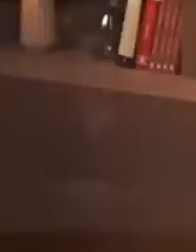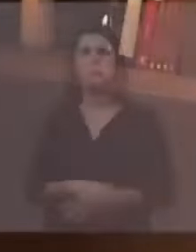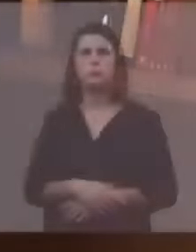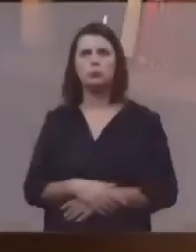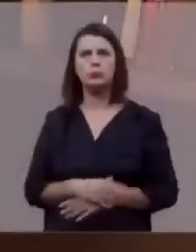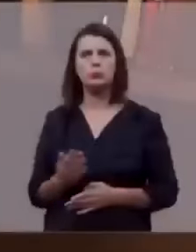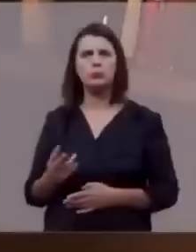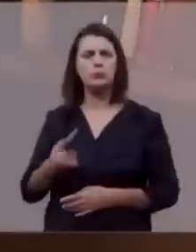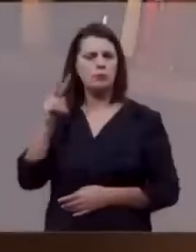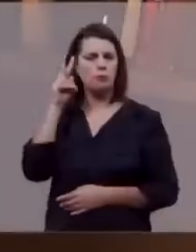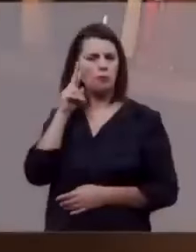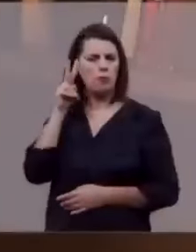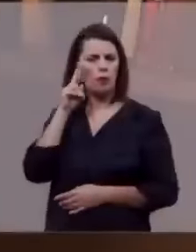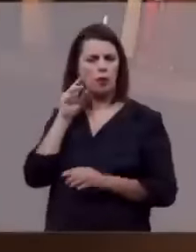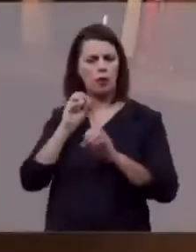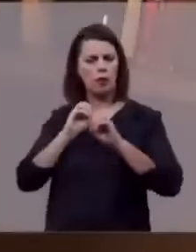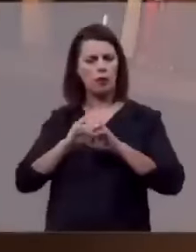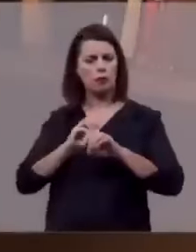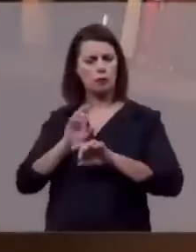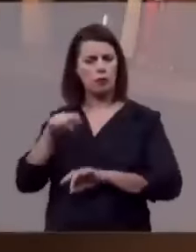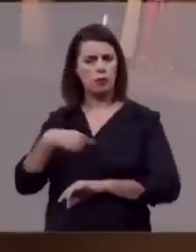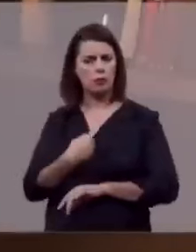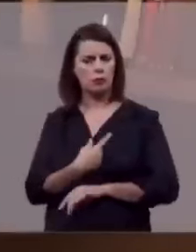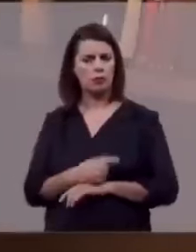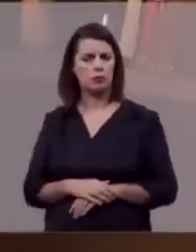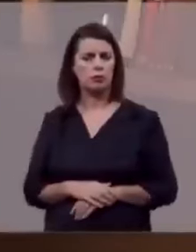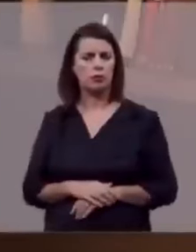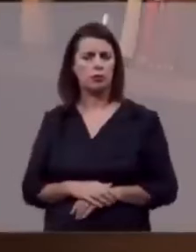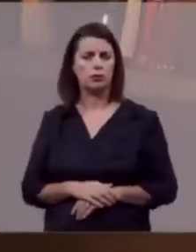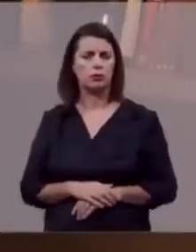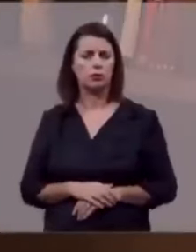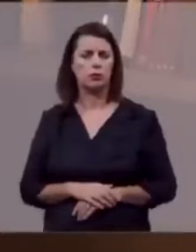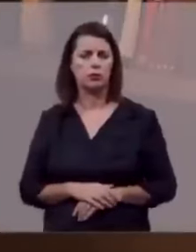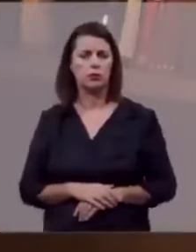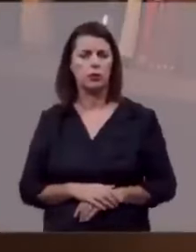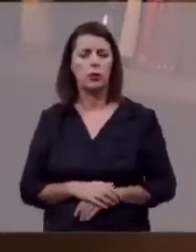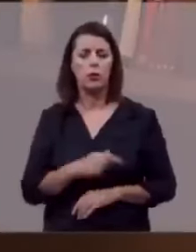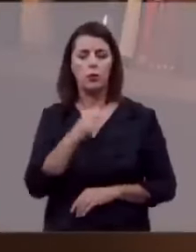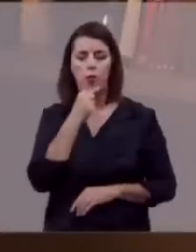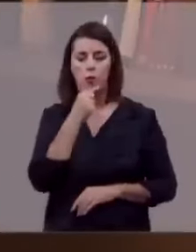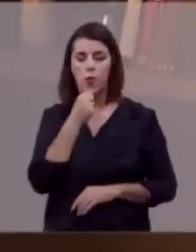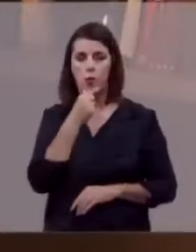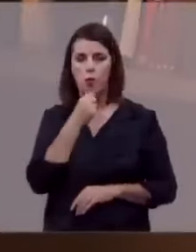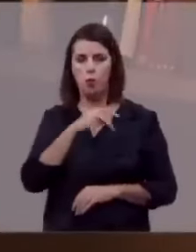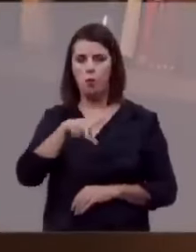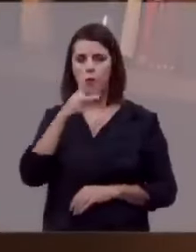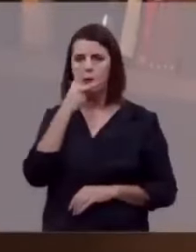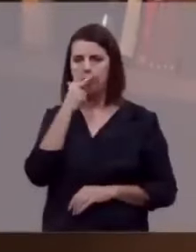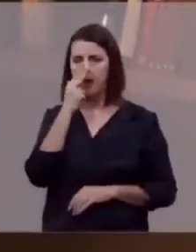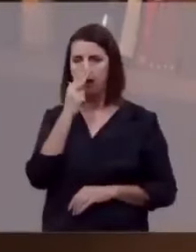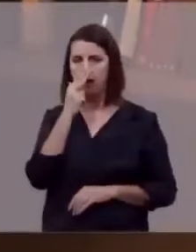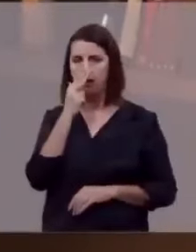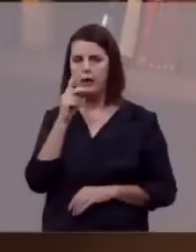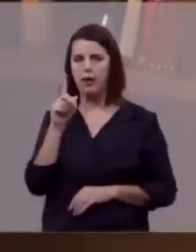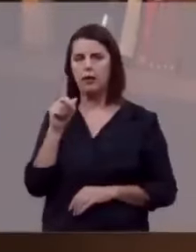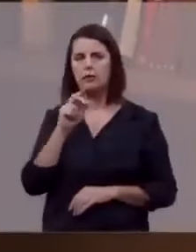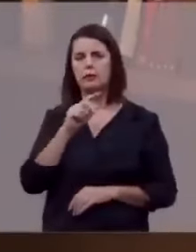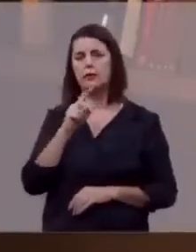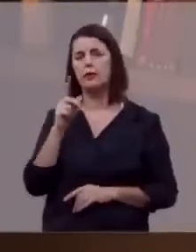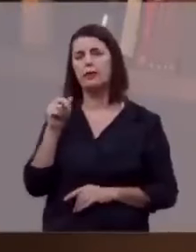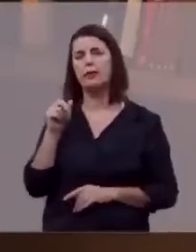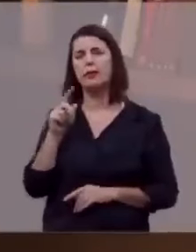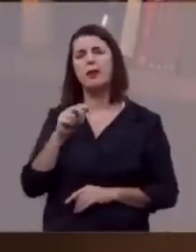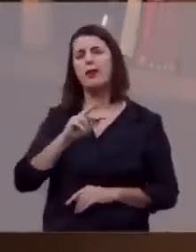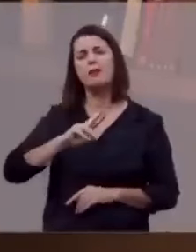Os historiadores nos informam que o homem parece não aprender